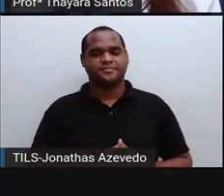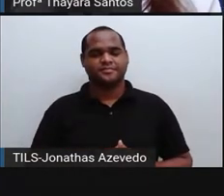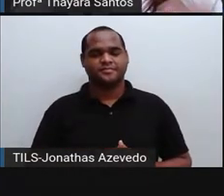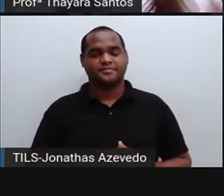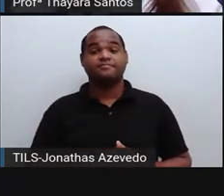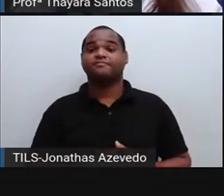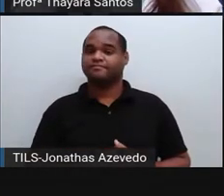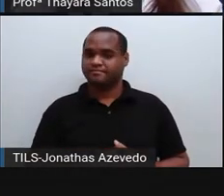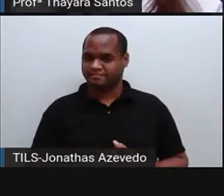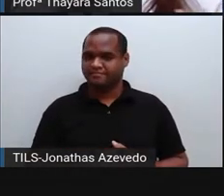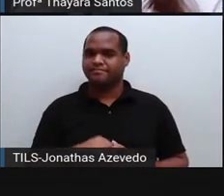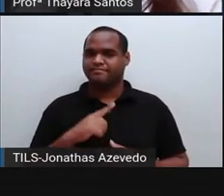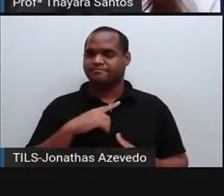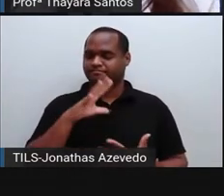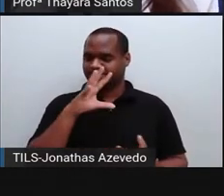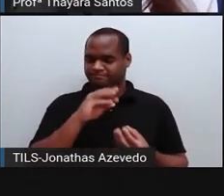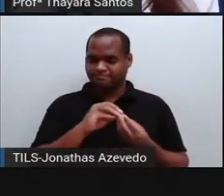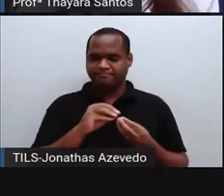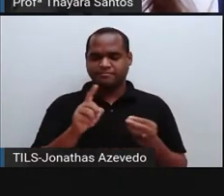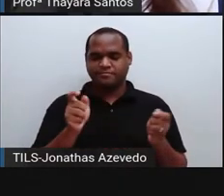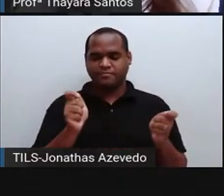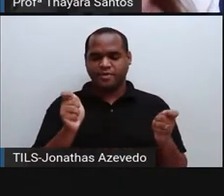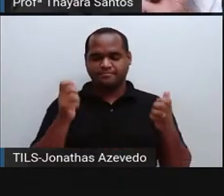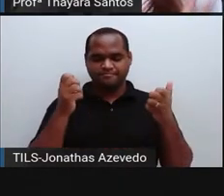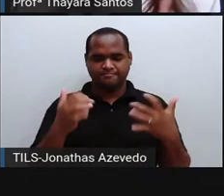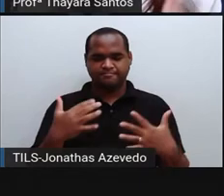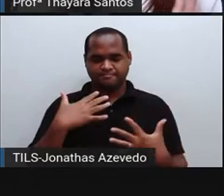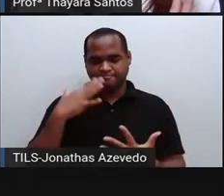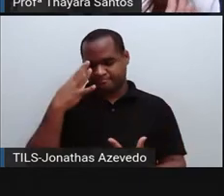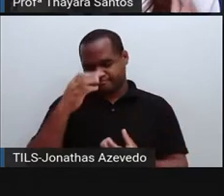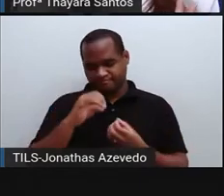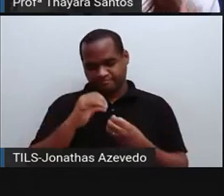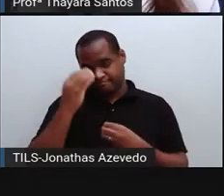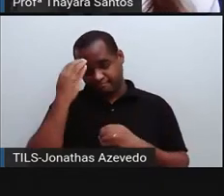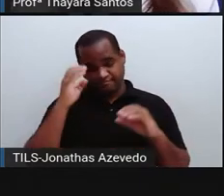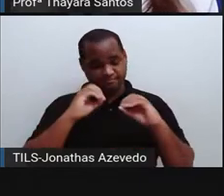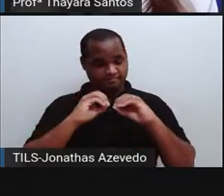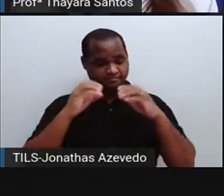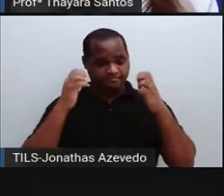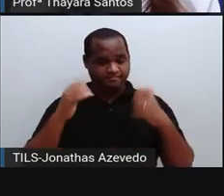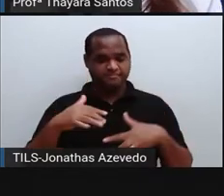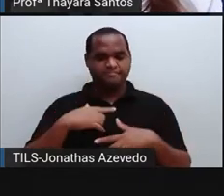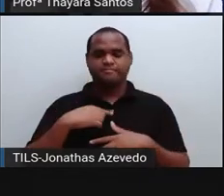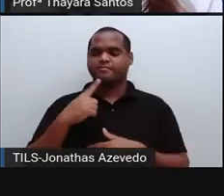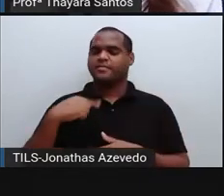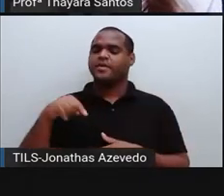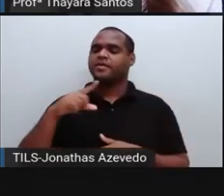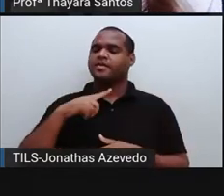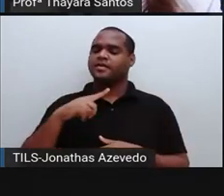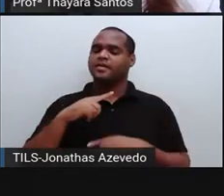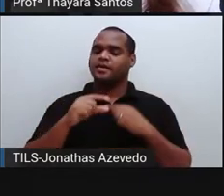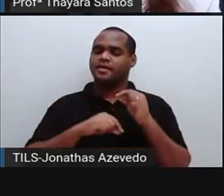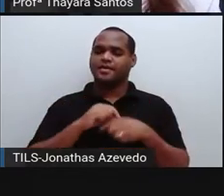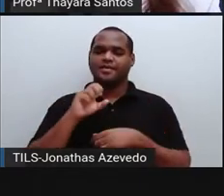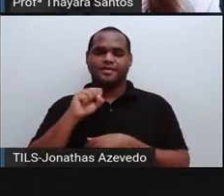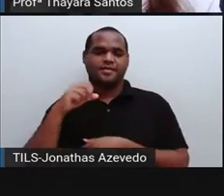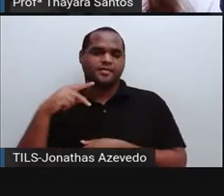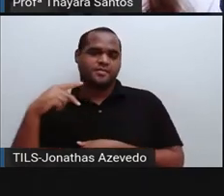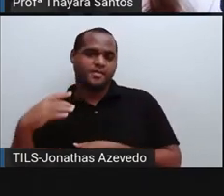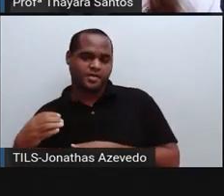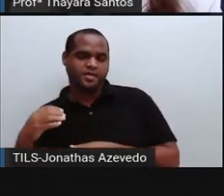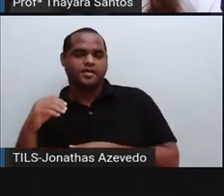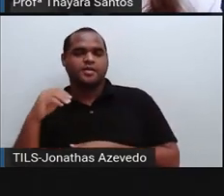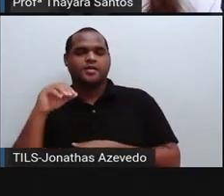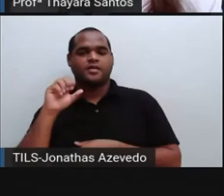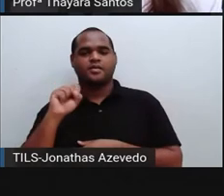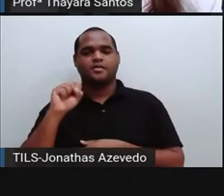Num resumo, a gente pode chegar a esse entendimento aqui que eu coloquei pra vocês. Então, o sistema nervoso periférico, ele está